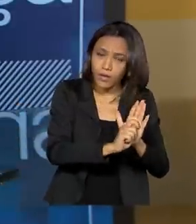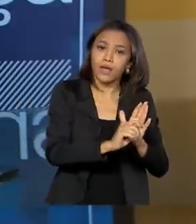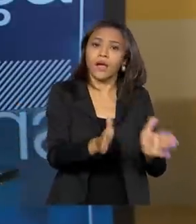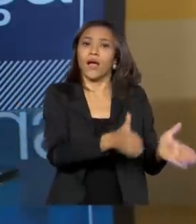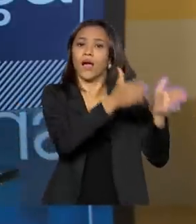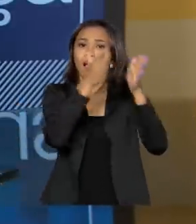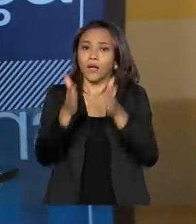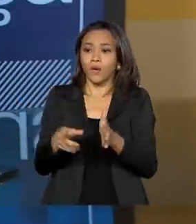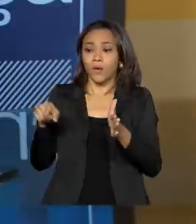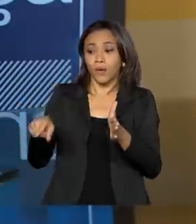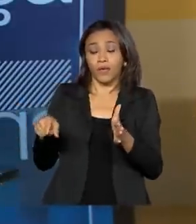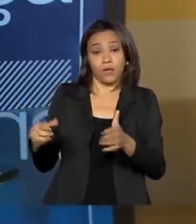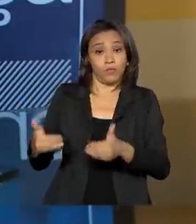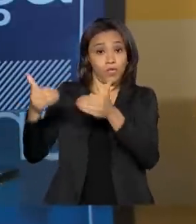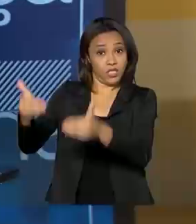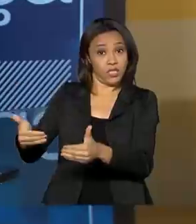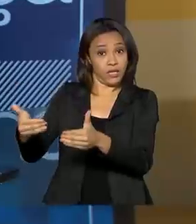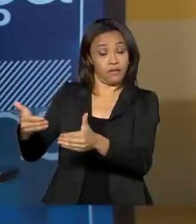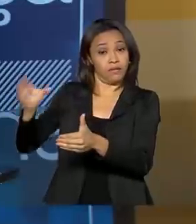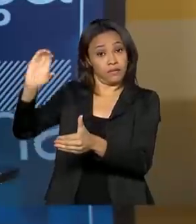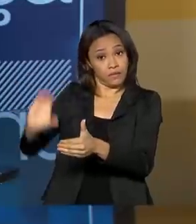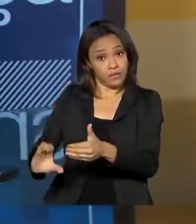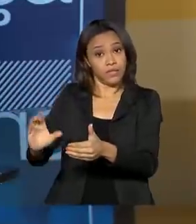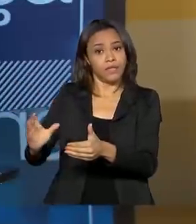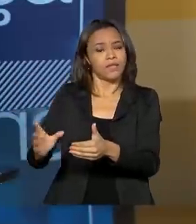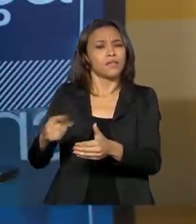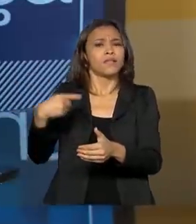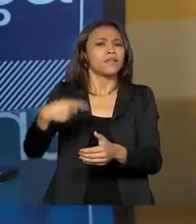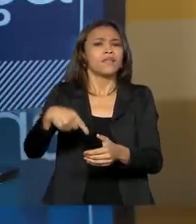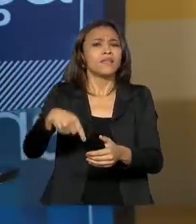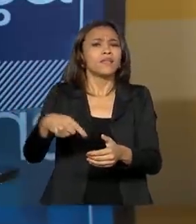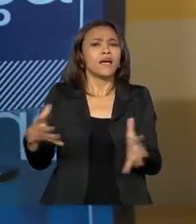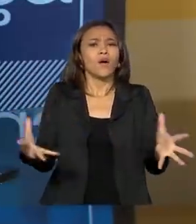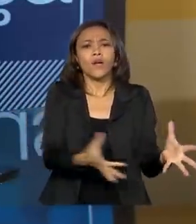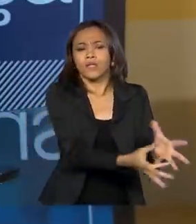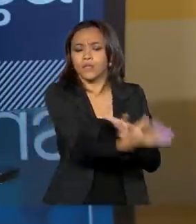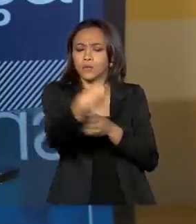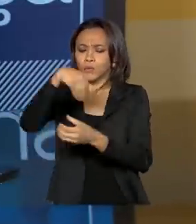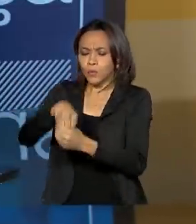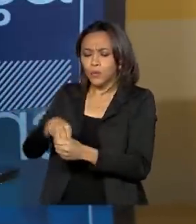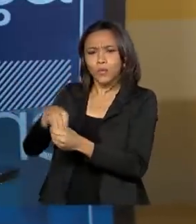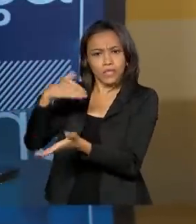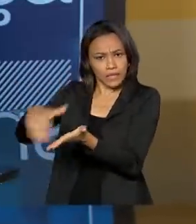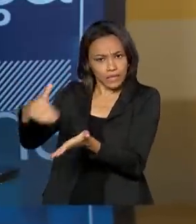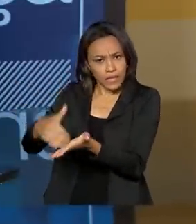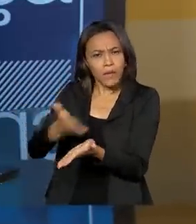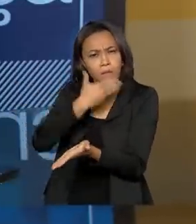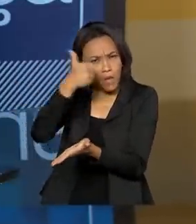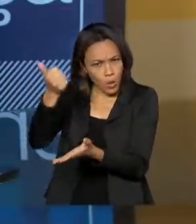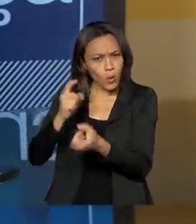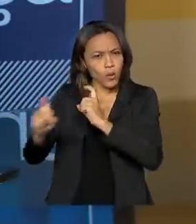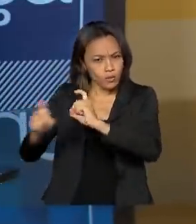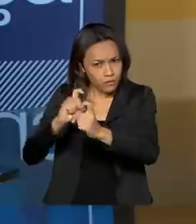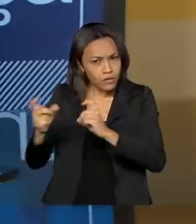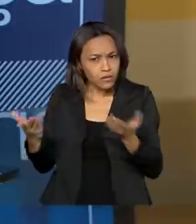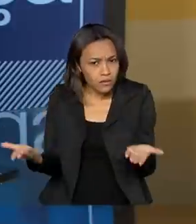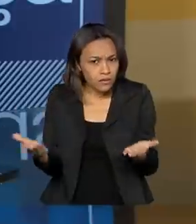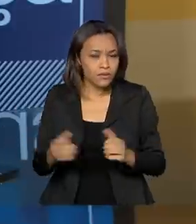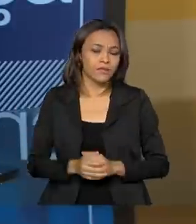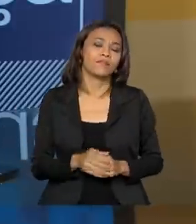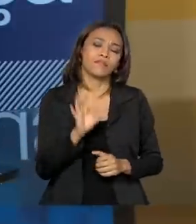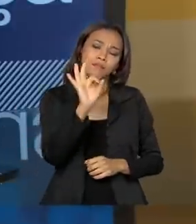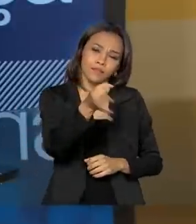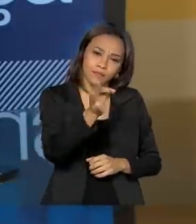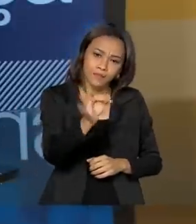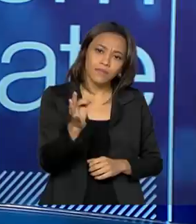ficando a repressão, a oferta de drogas no país para a Secretaria, trouxe uma melhoria na gestão? Com certeza.